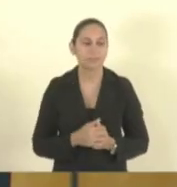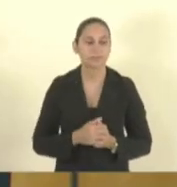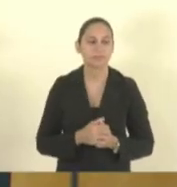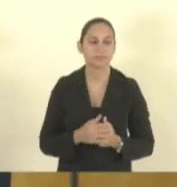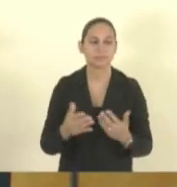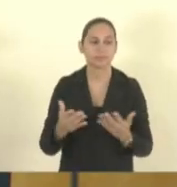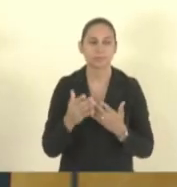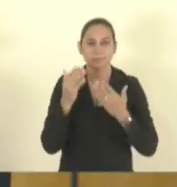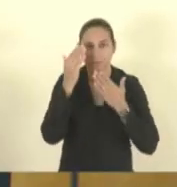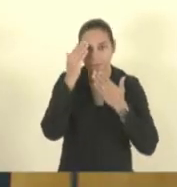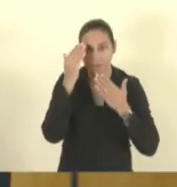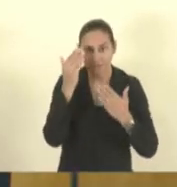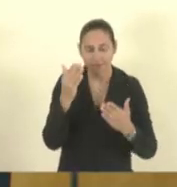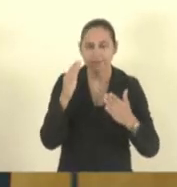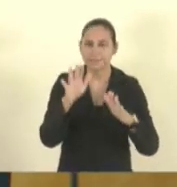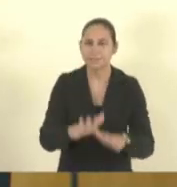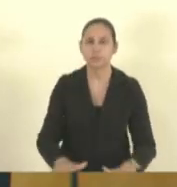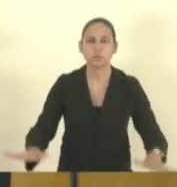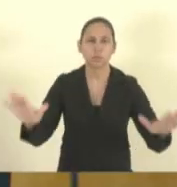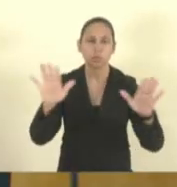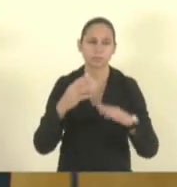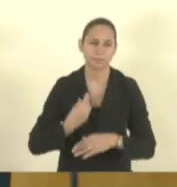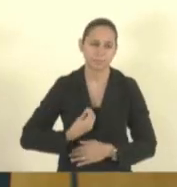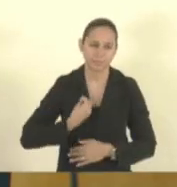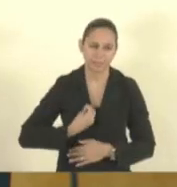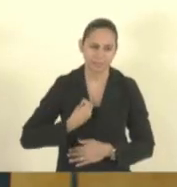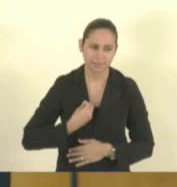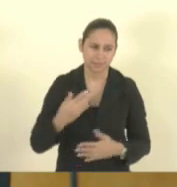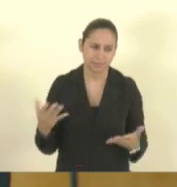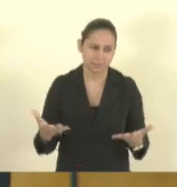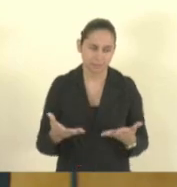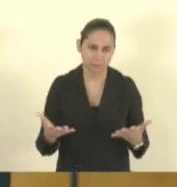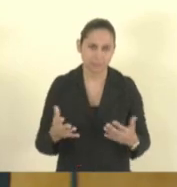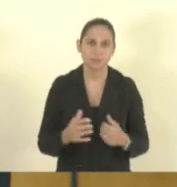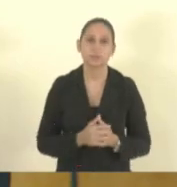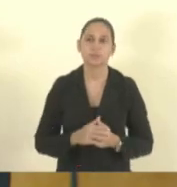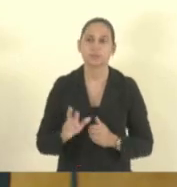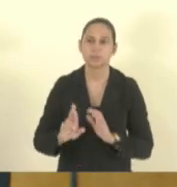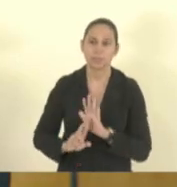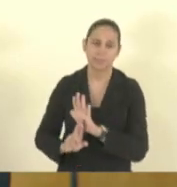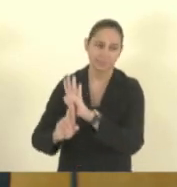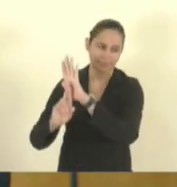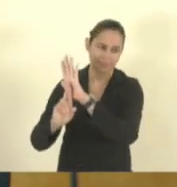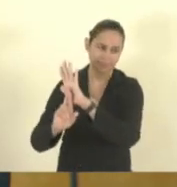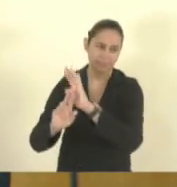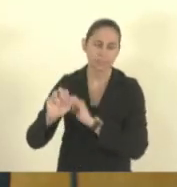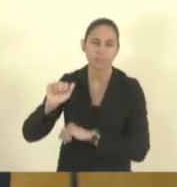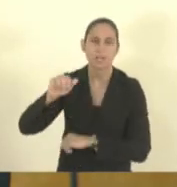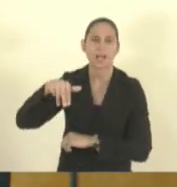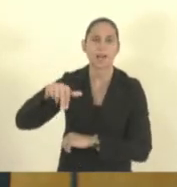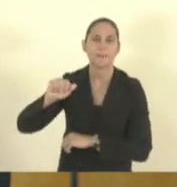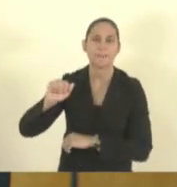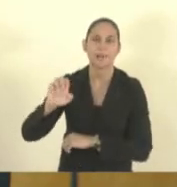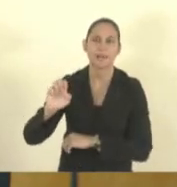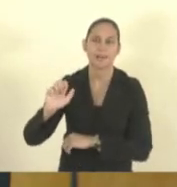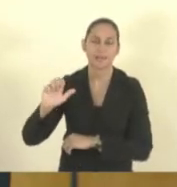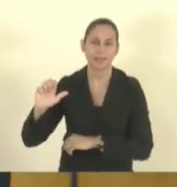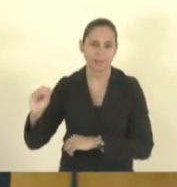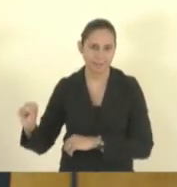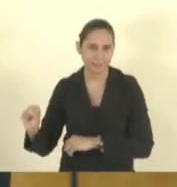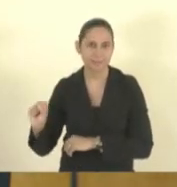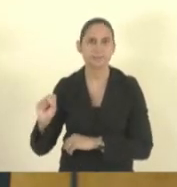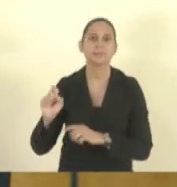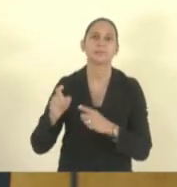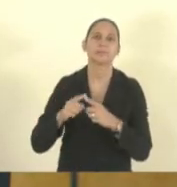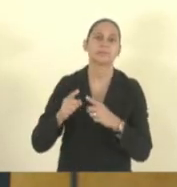agradecer a presença de todos vocês tanto os representantes da Mais do Sinep que está aqui presente o